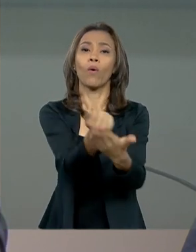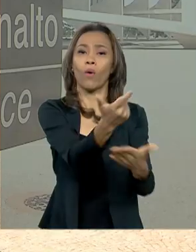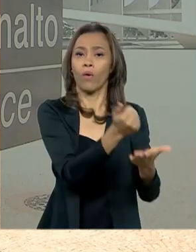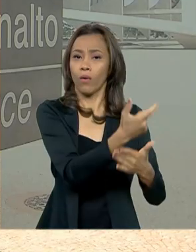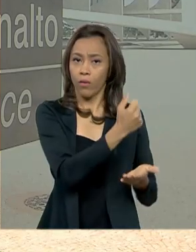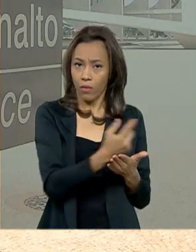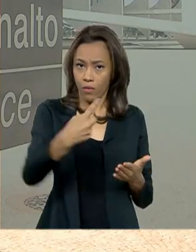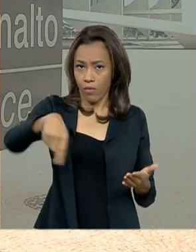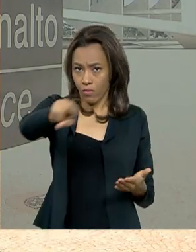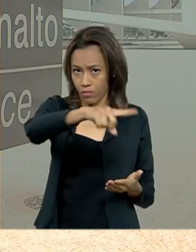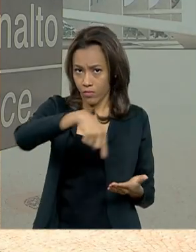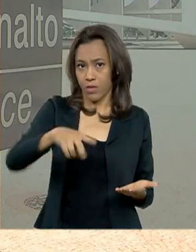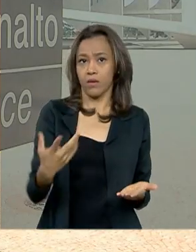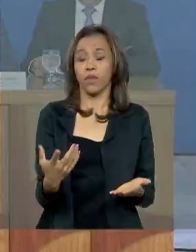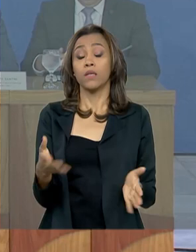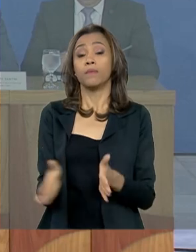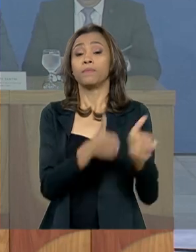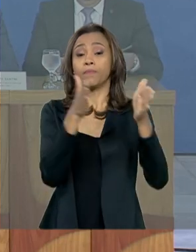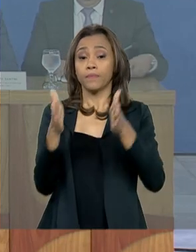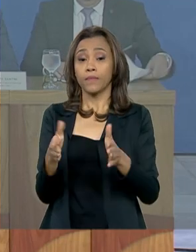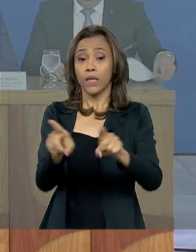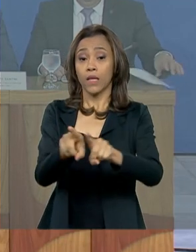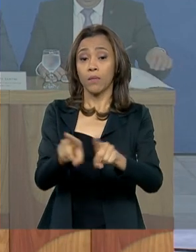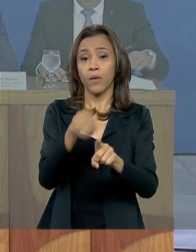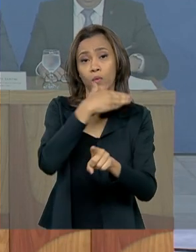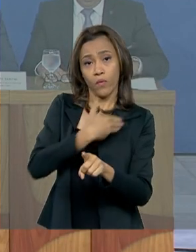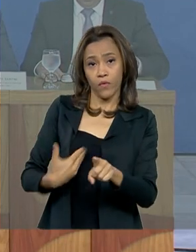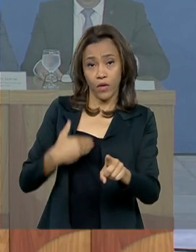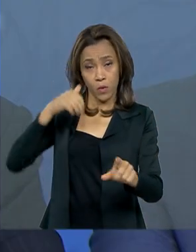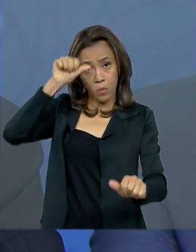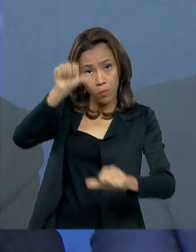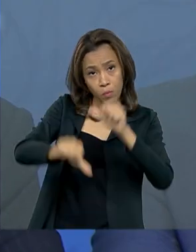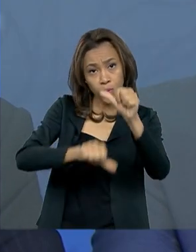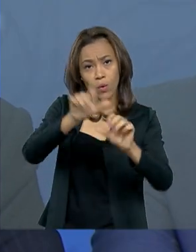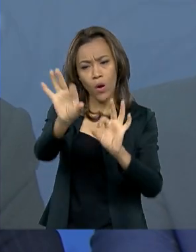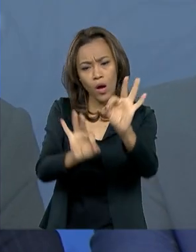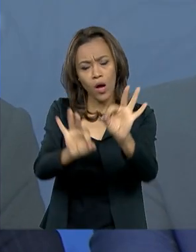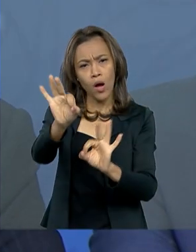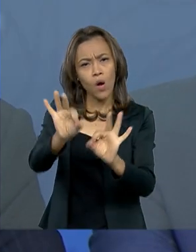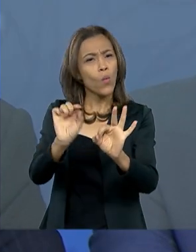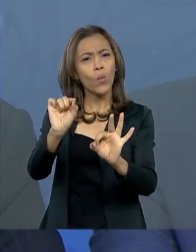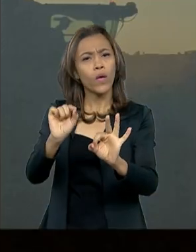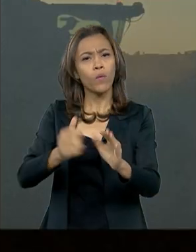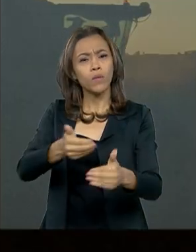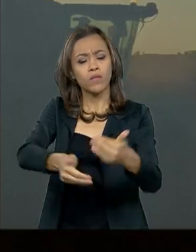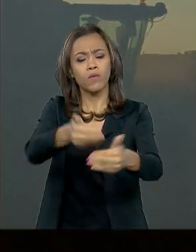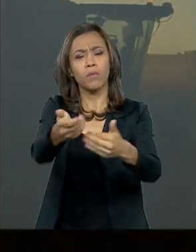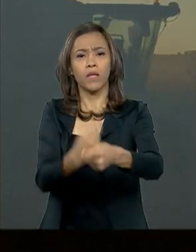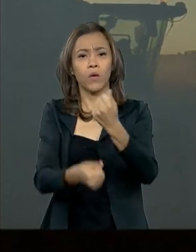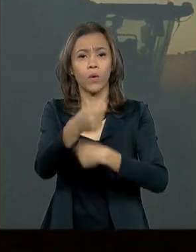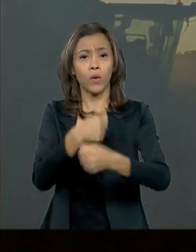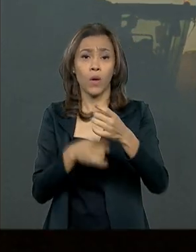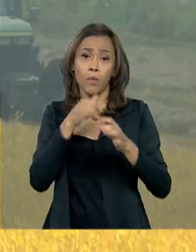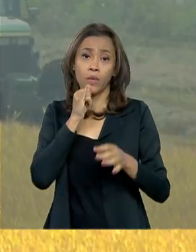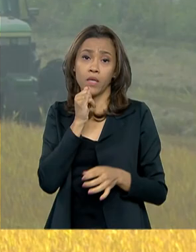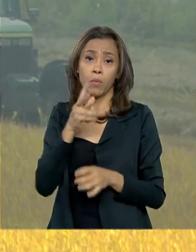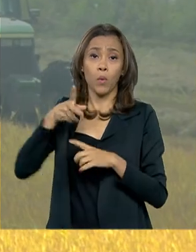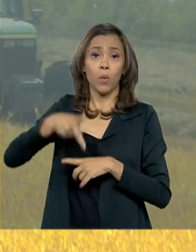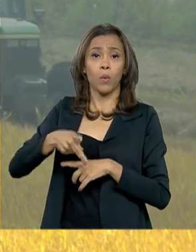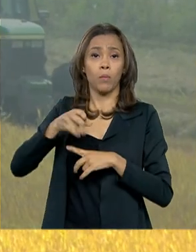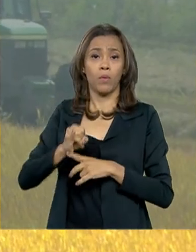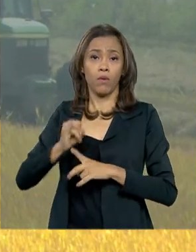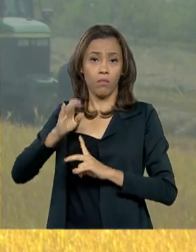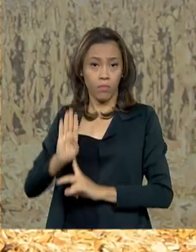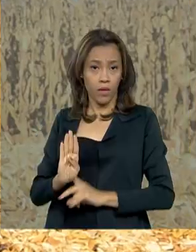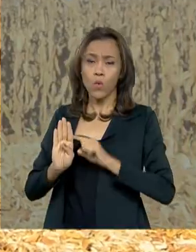INPC. O governo também mudou as previsões para o crescimento da economia, que deve ser um pouco maior. O PIB, Produto Interno Bruto,